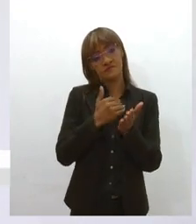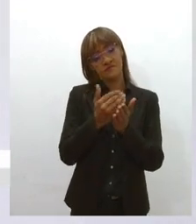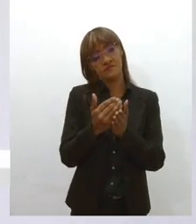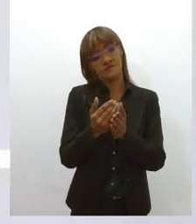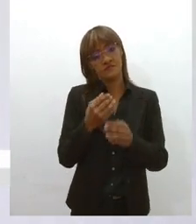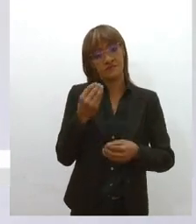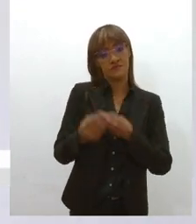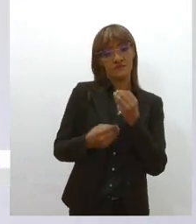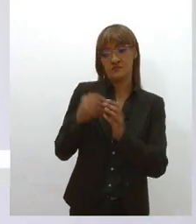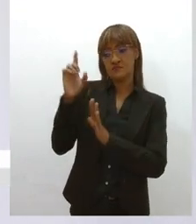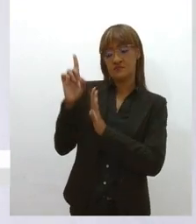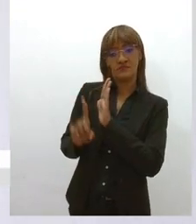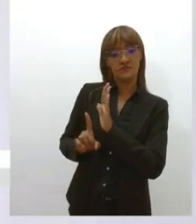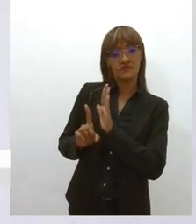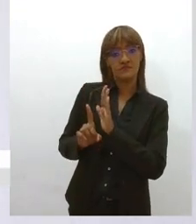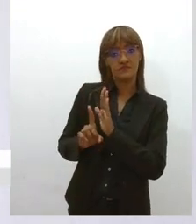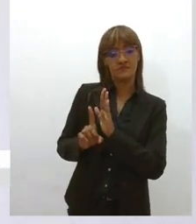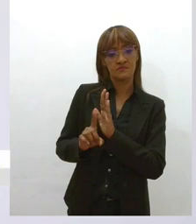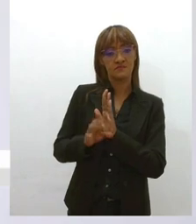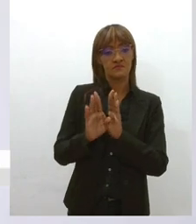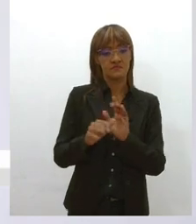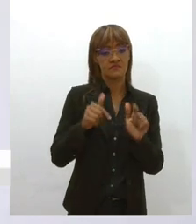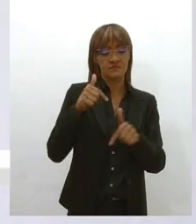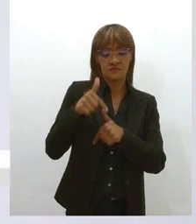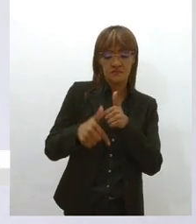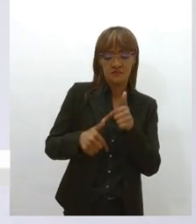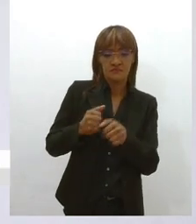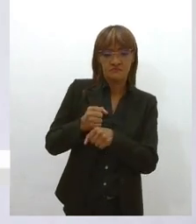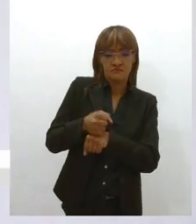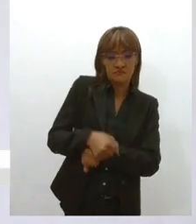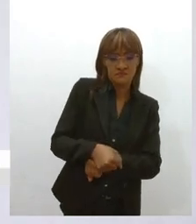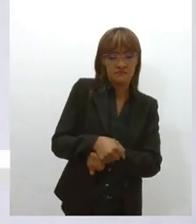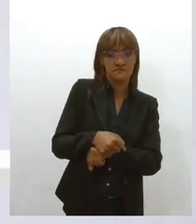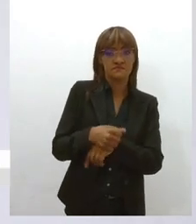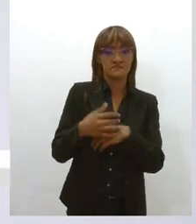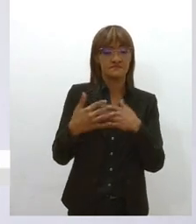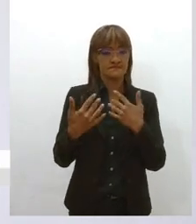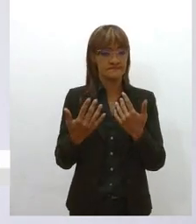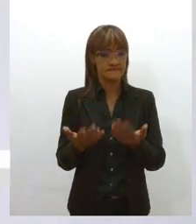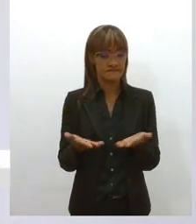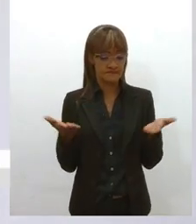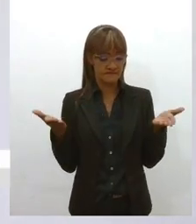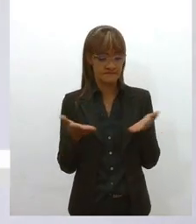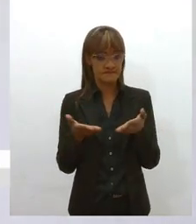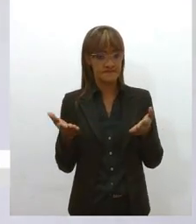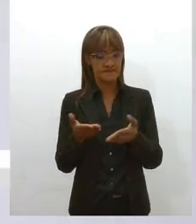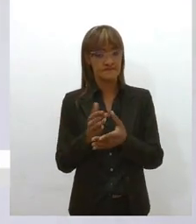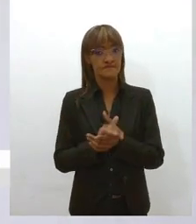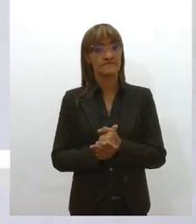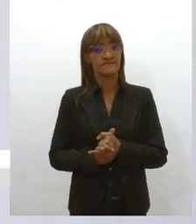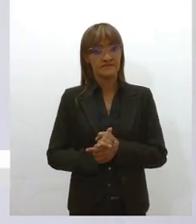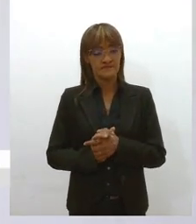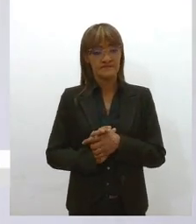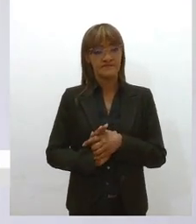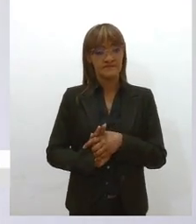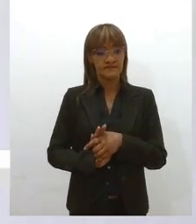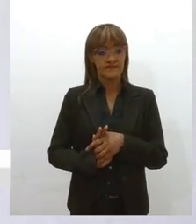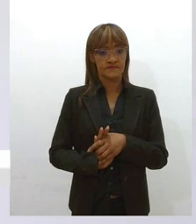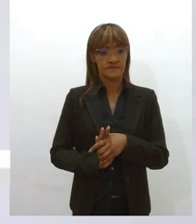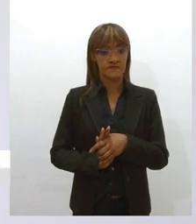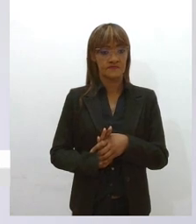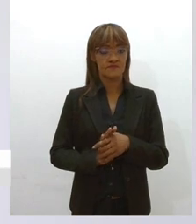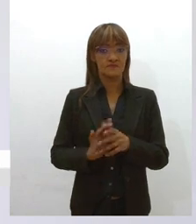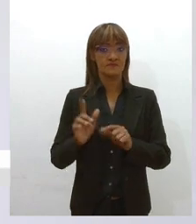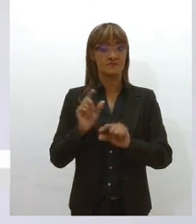direitos, né, com trabalhos cada vez mais precarizados, hoje a gente tem, não só no